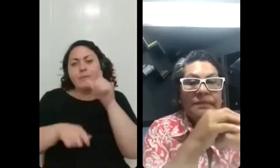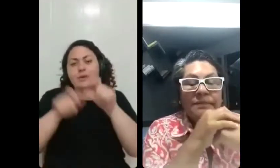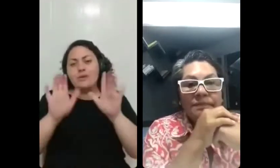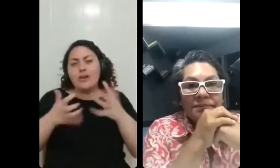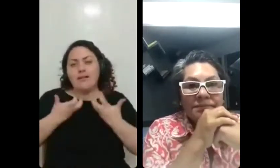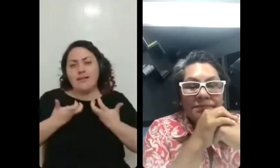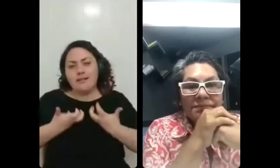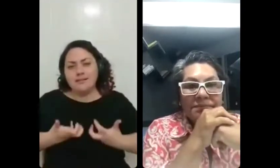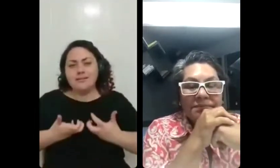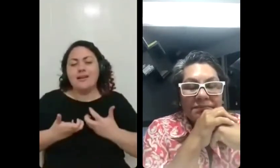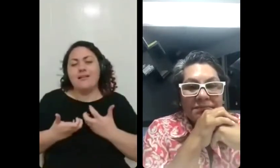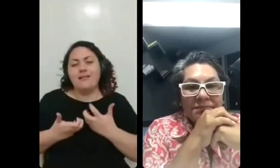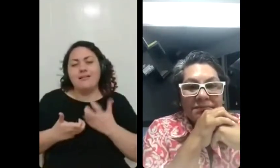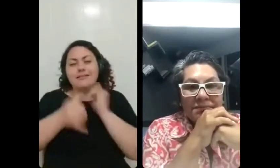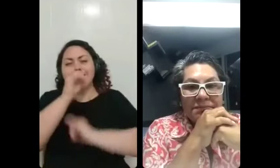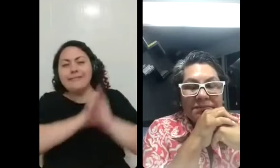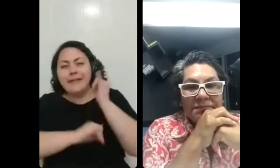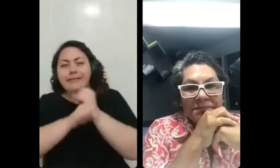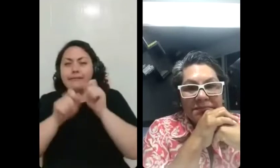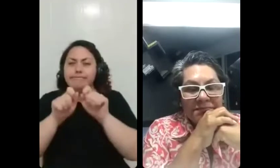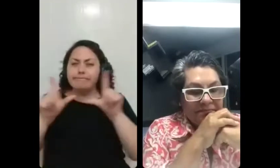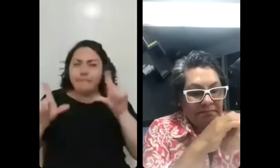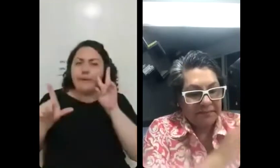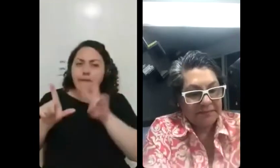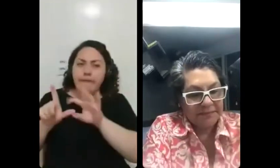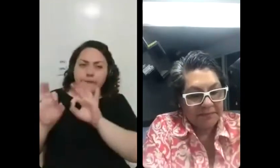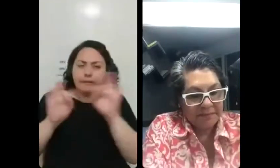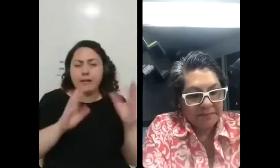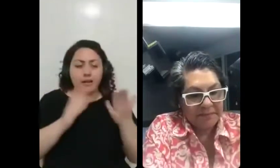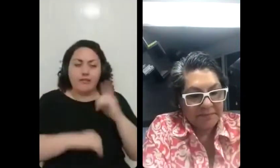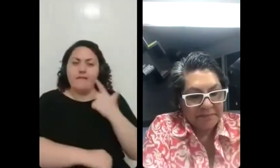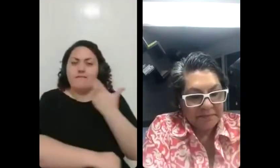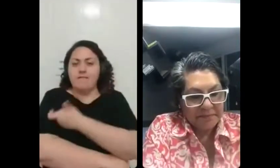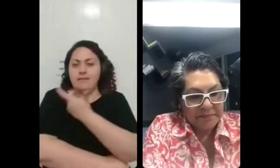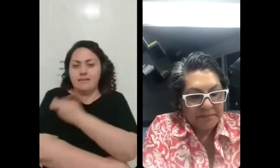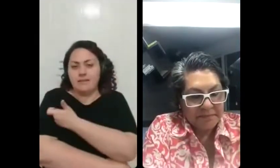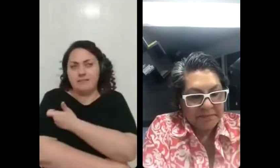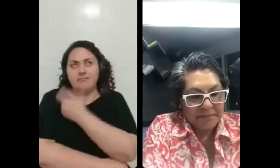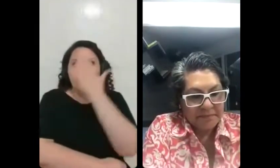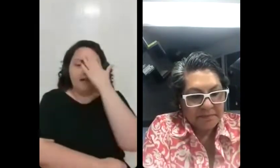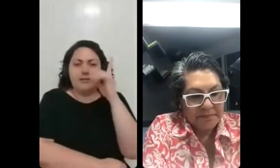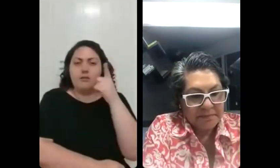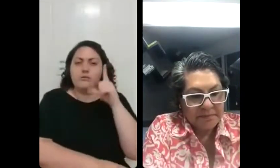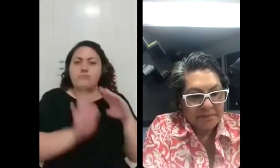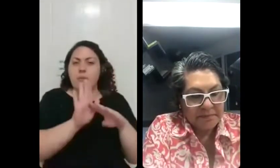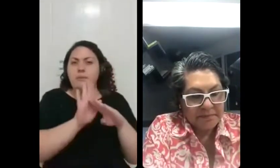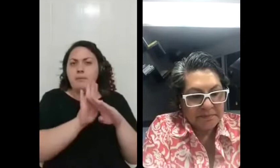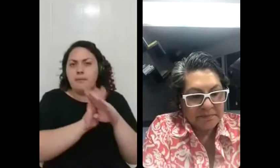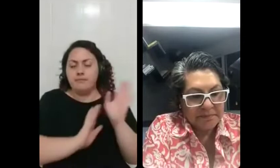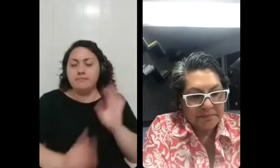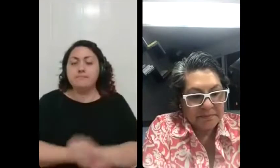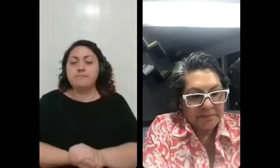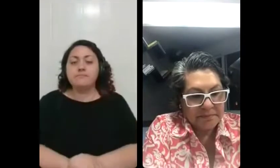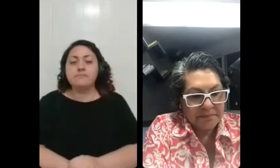virtual mas agora a gente está aí com a vacina né? graças a Deus chegou a isso mas é entender que